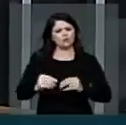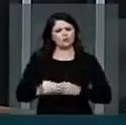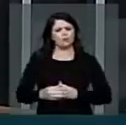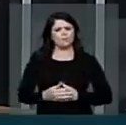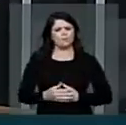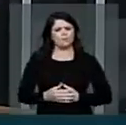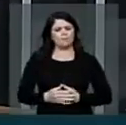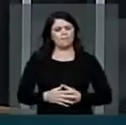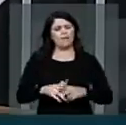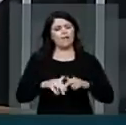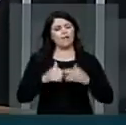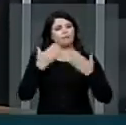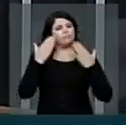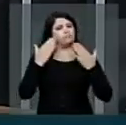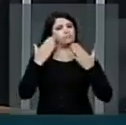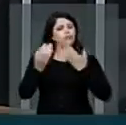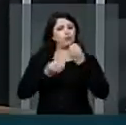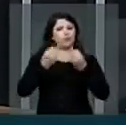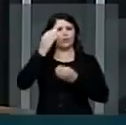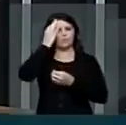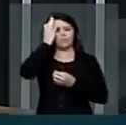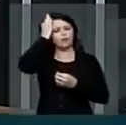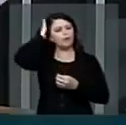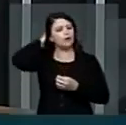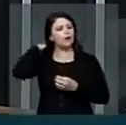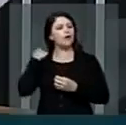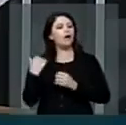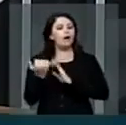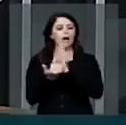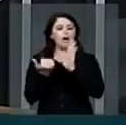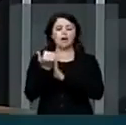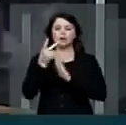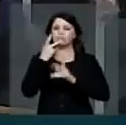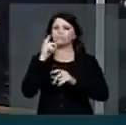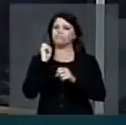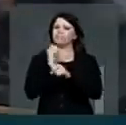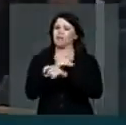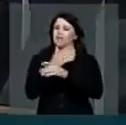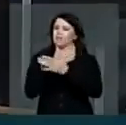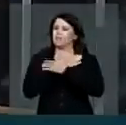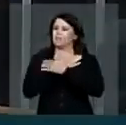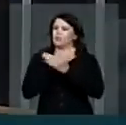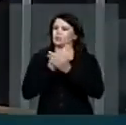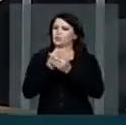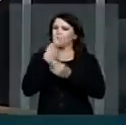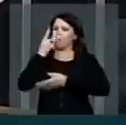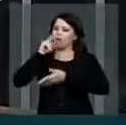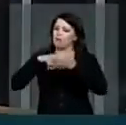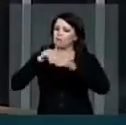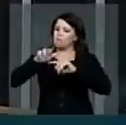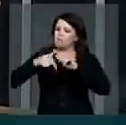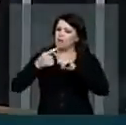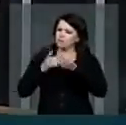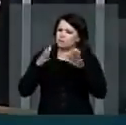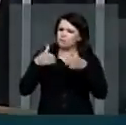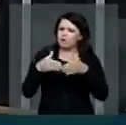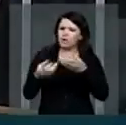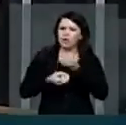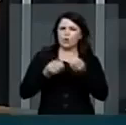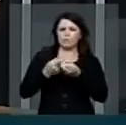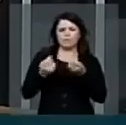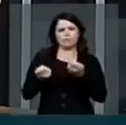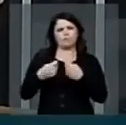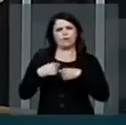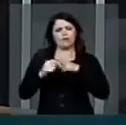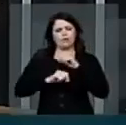é duvidosa, além de gerar desemprego. Uma leitura mais atenta, contudo, nos dá